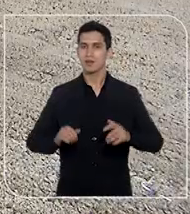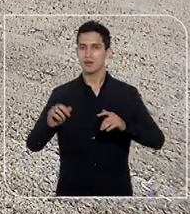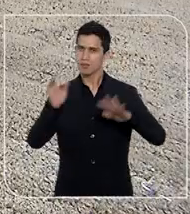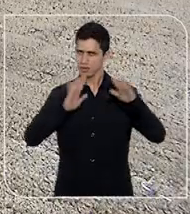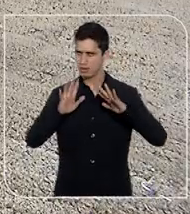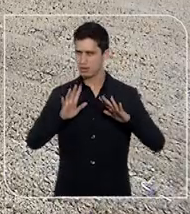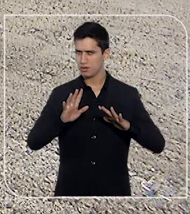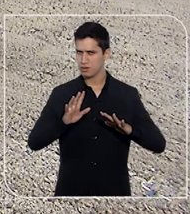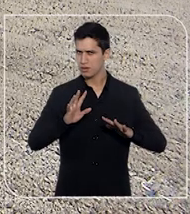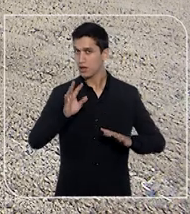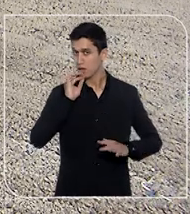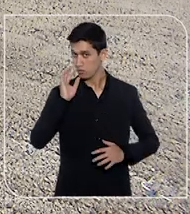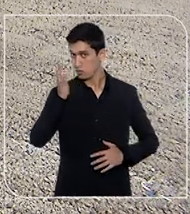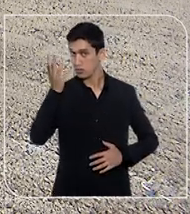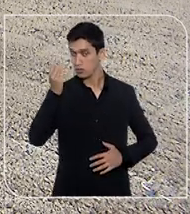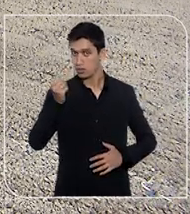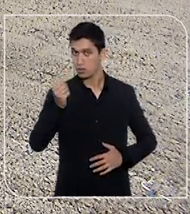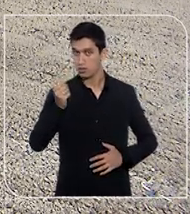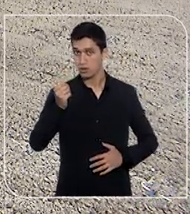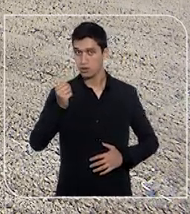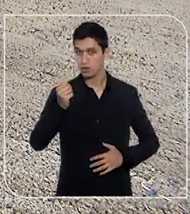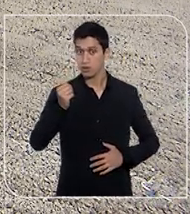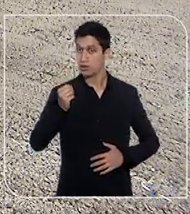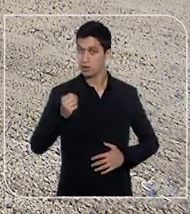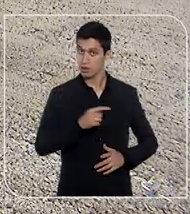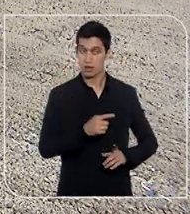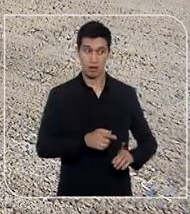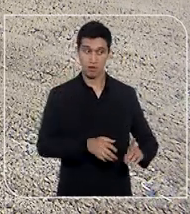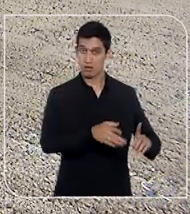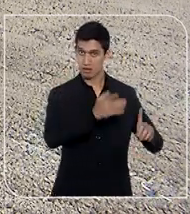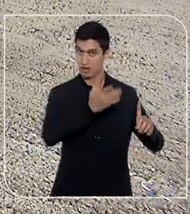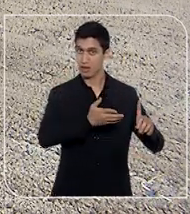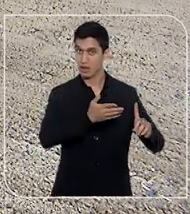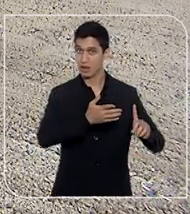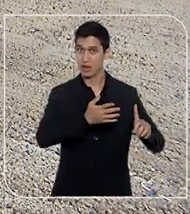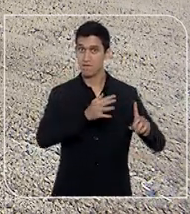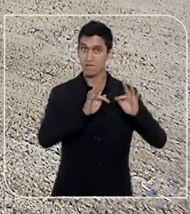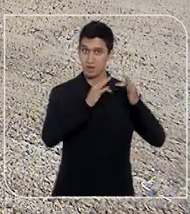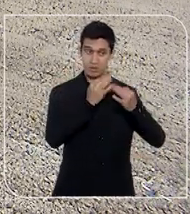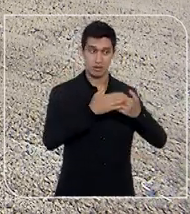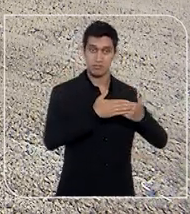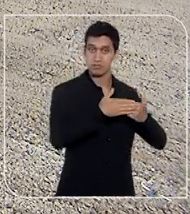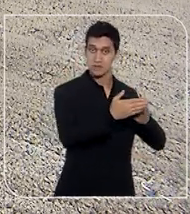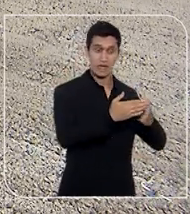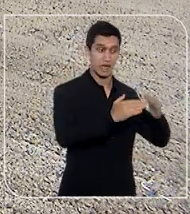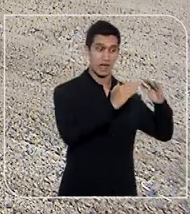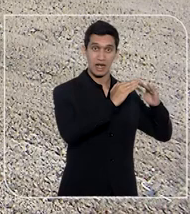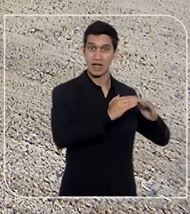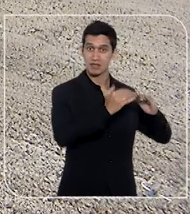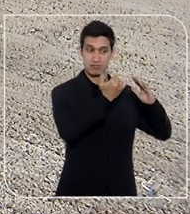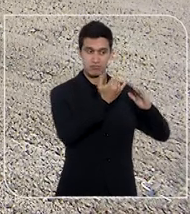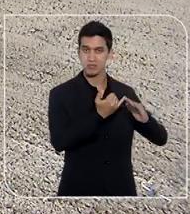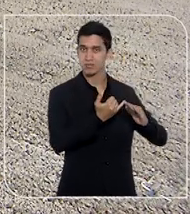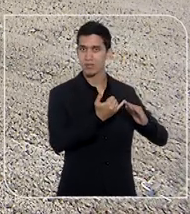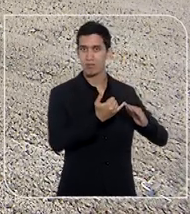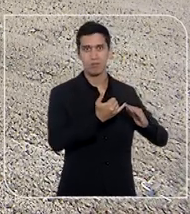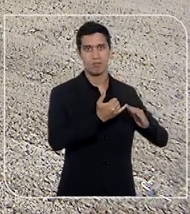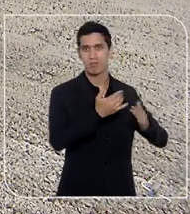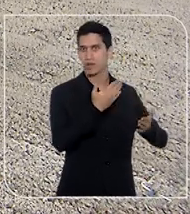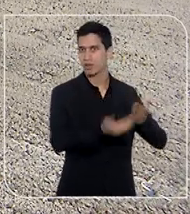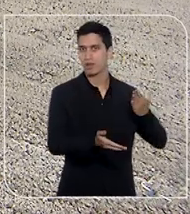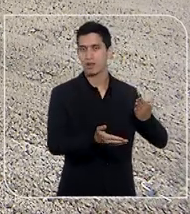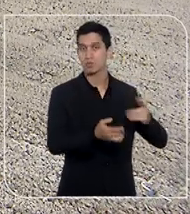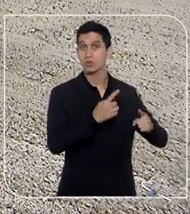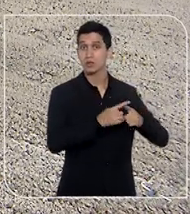Imagine a seguinte situação. De um lado, uma família prestes a perder o imóvel onde morava porque usou